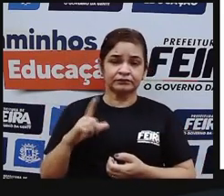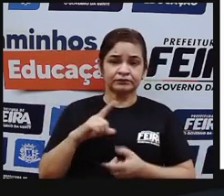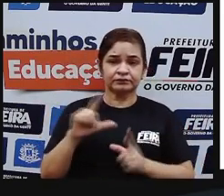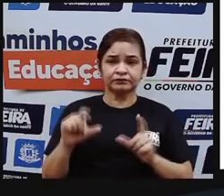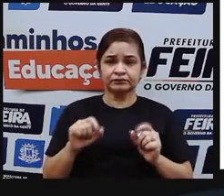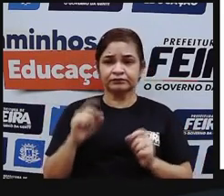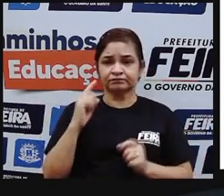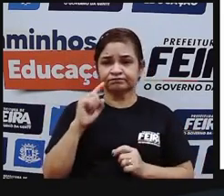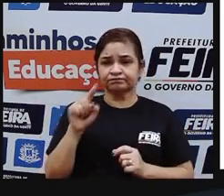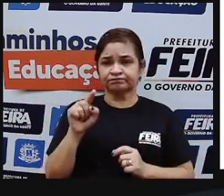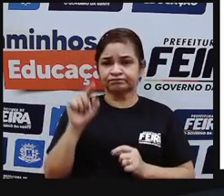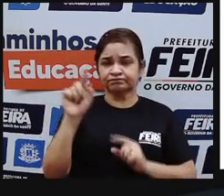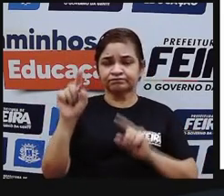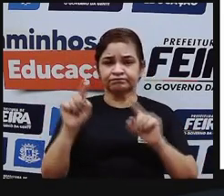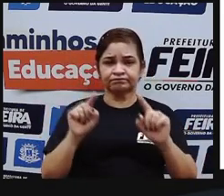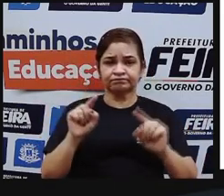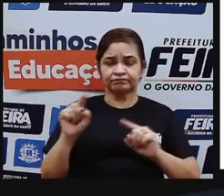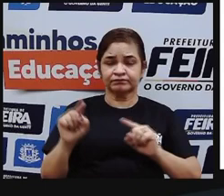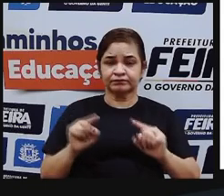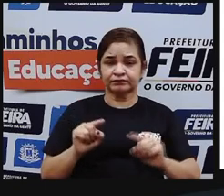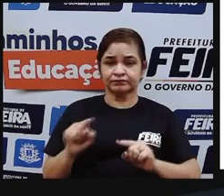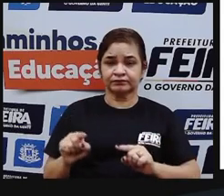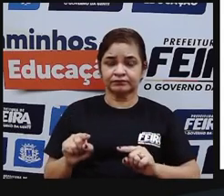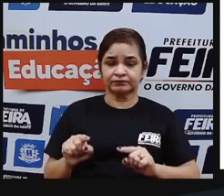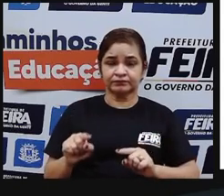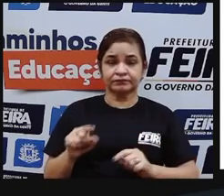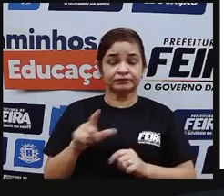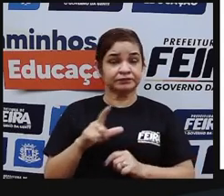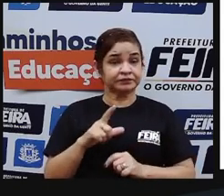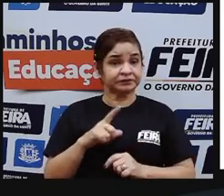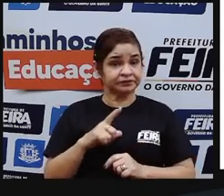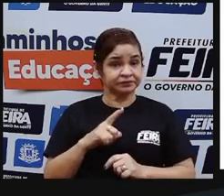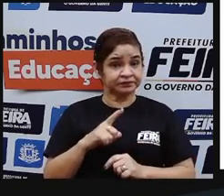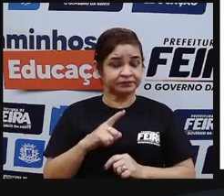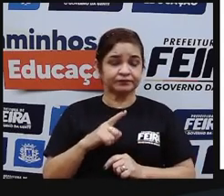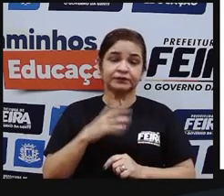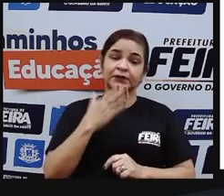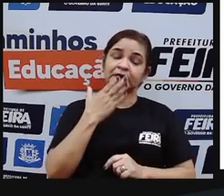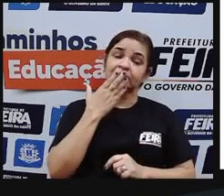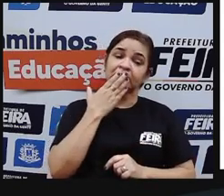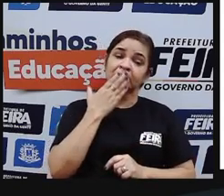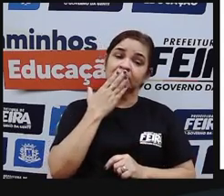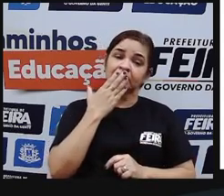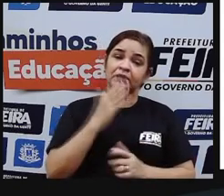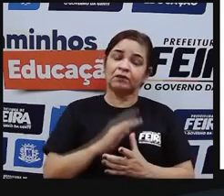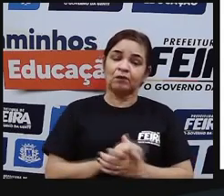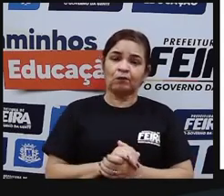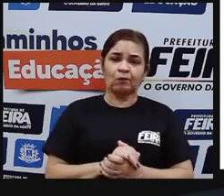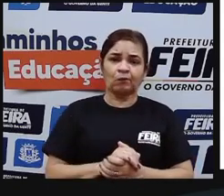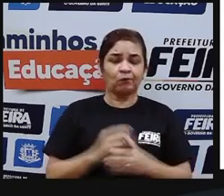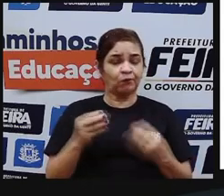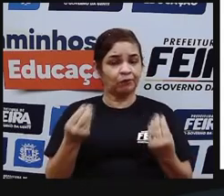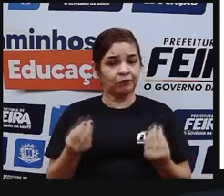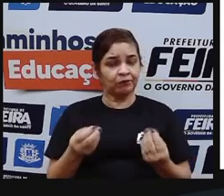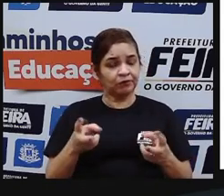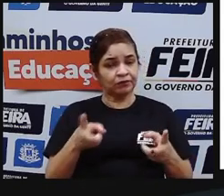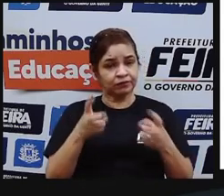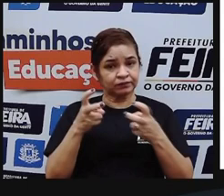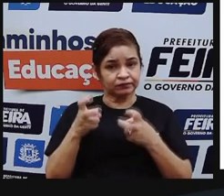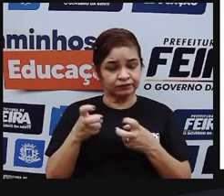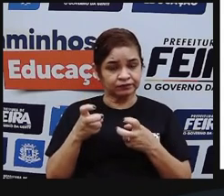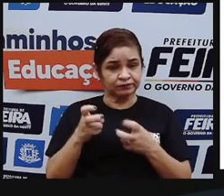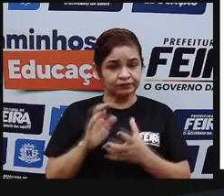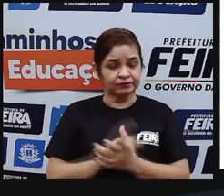essas regiões aqui, ainda habitadas por povos indígenas. Como vocês podem ver aí,